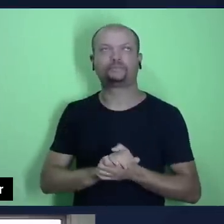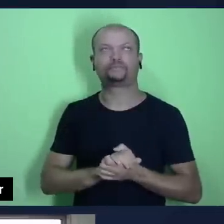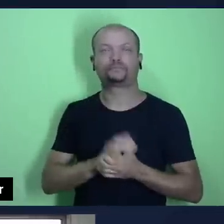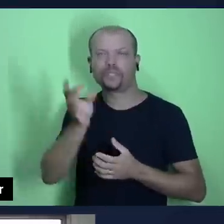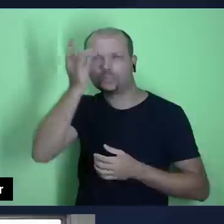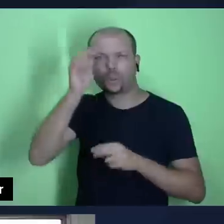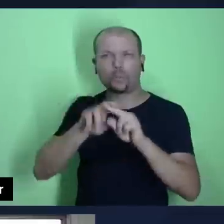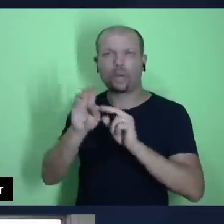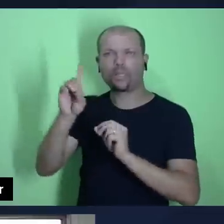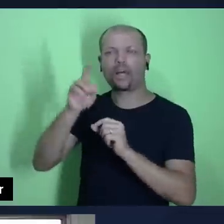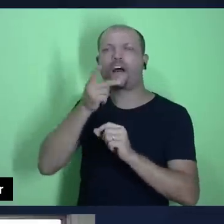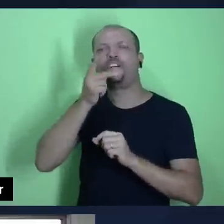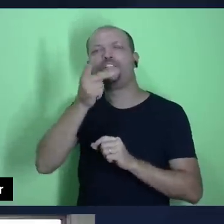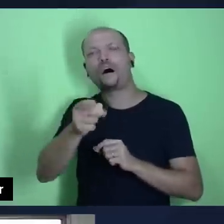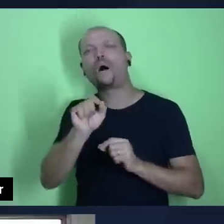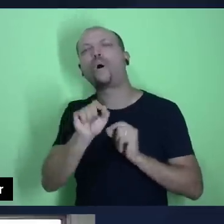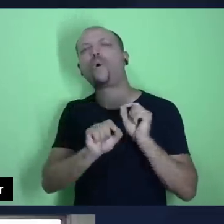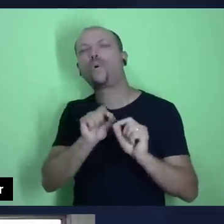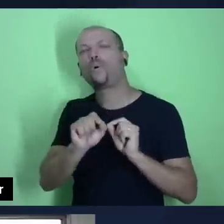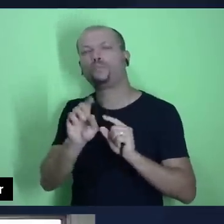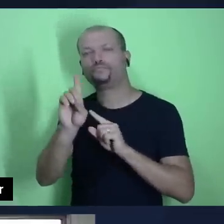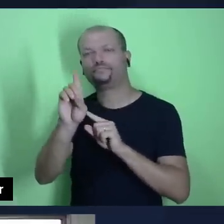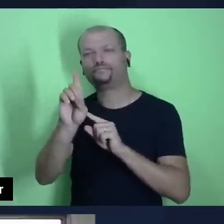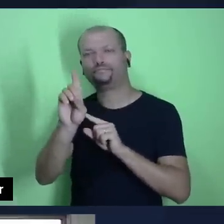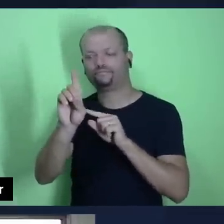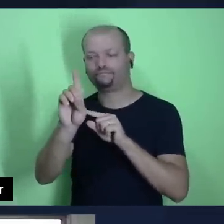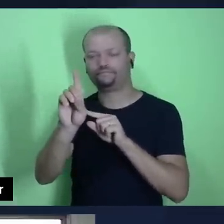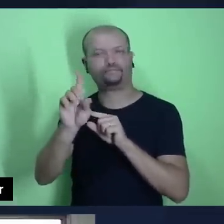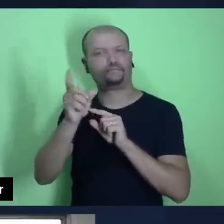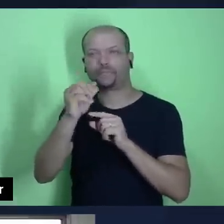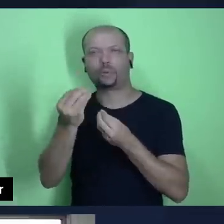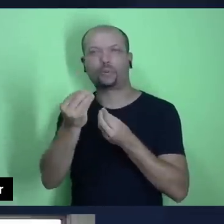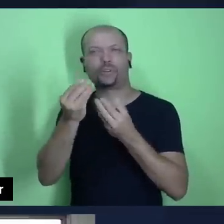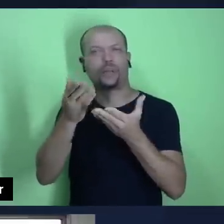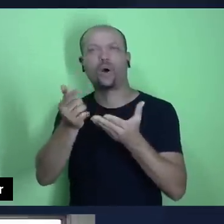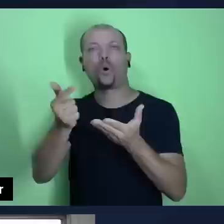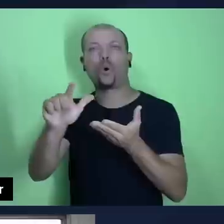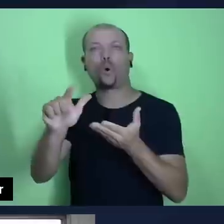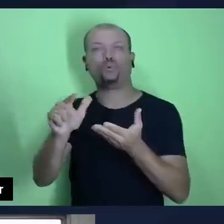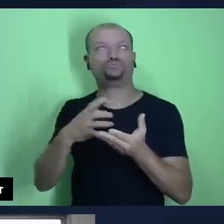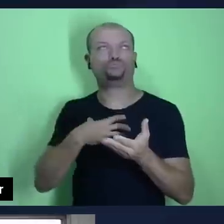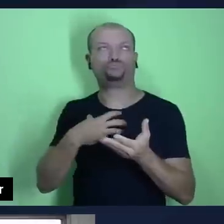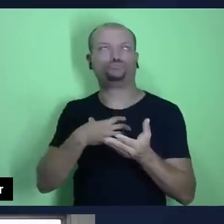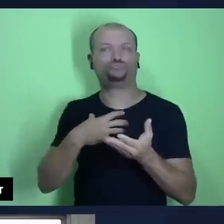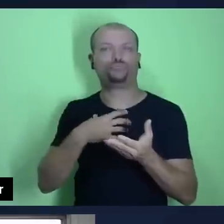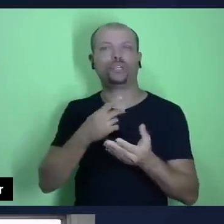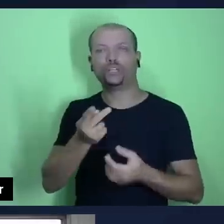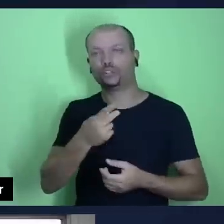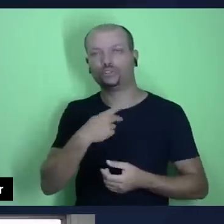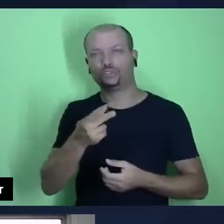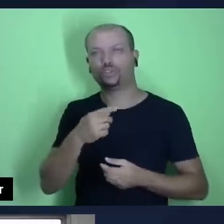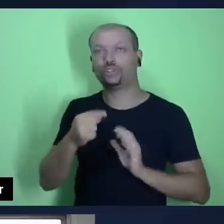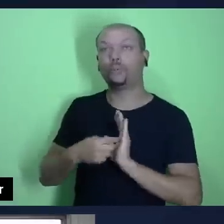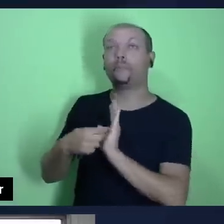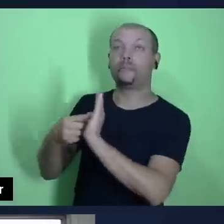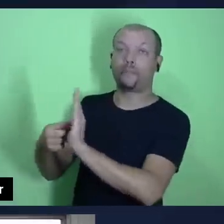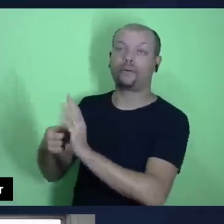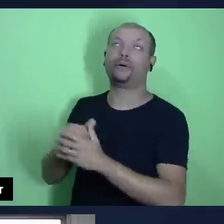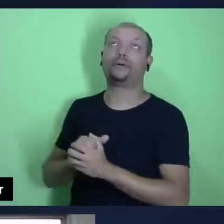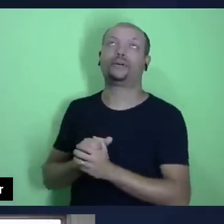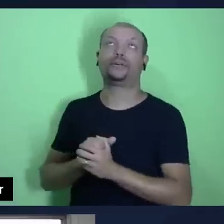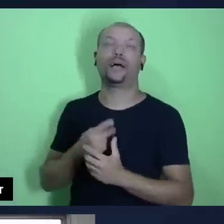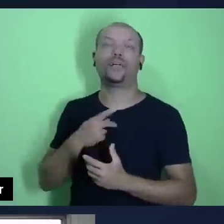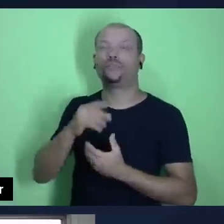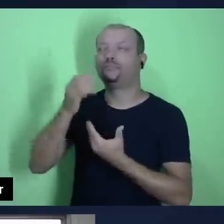ela diz que Deus não proveu um outro meio para que nós demonstremos a nossa